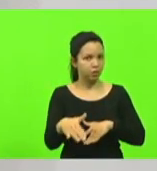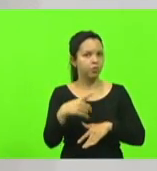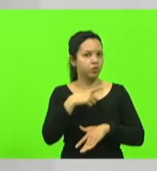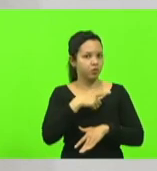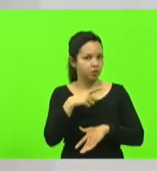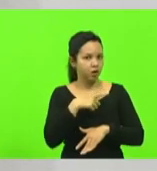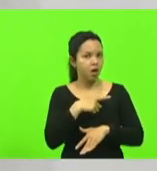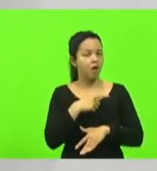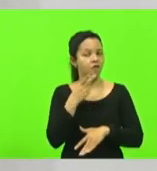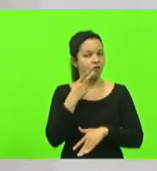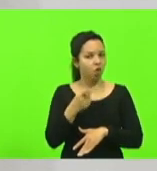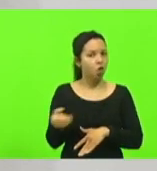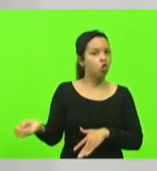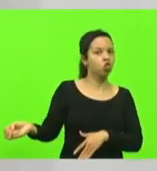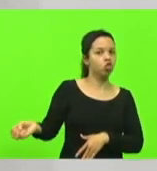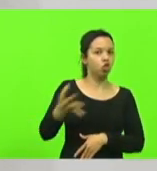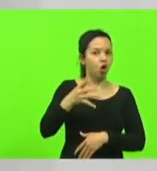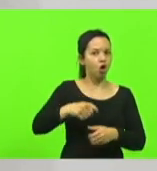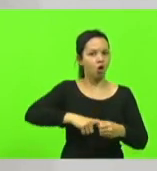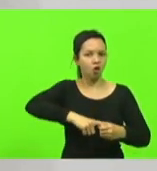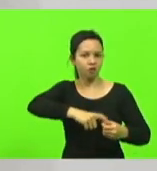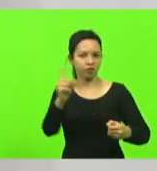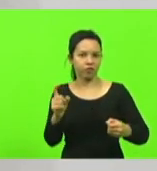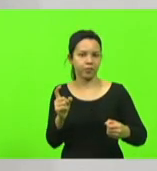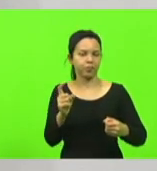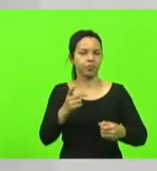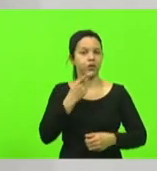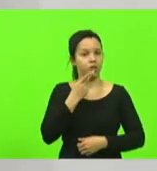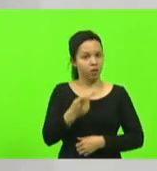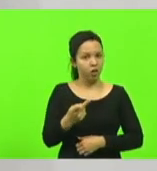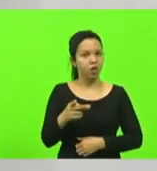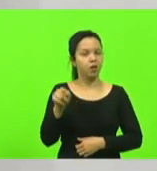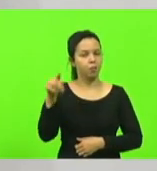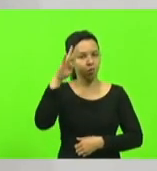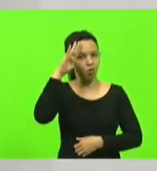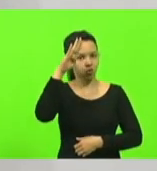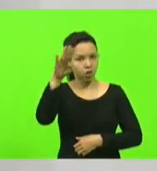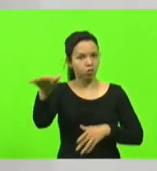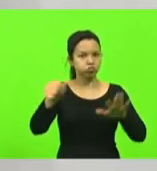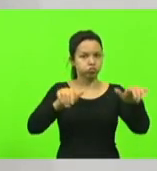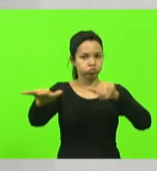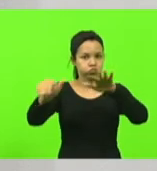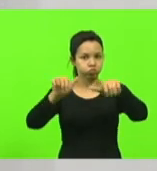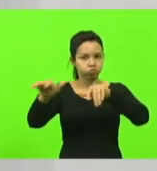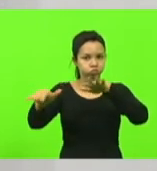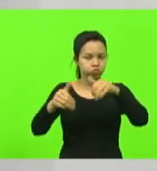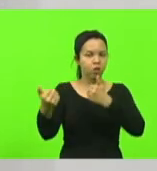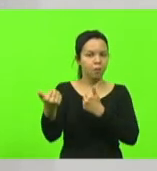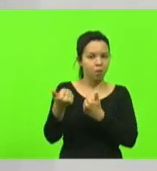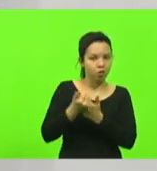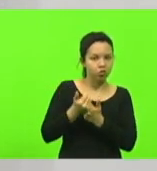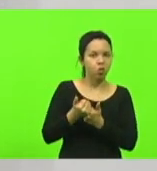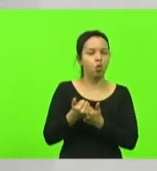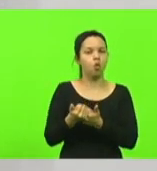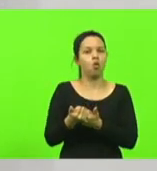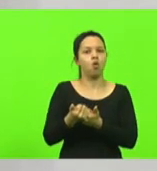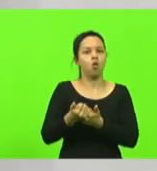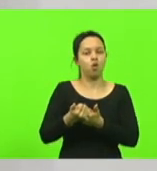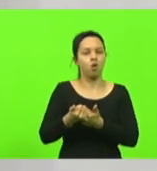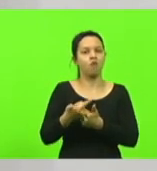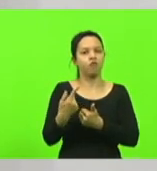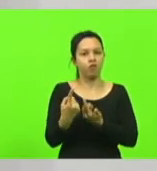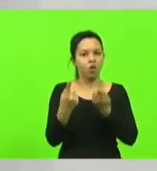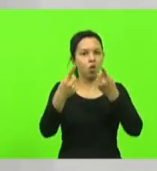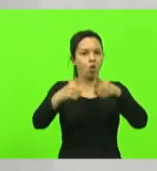independência Bolsonaro convoca apoiadores a se manifestar em 7 de setembro para um contragolpe ao